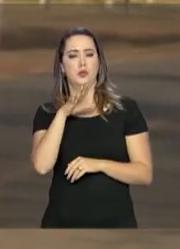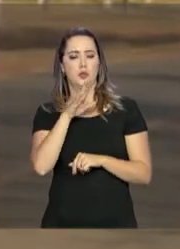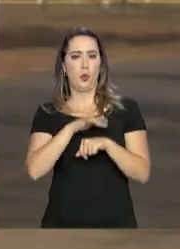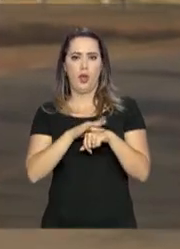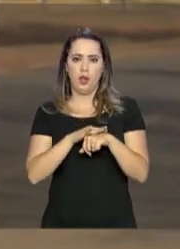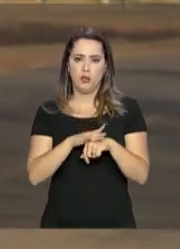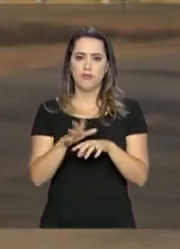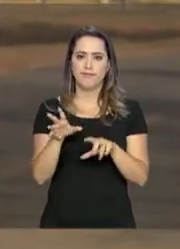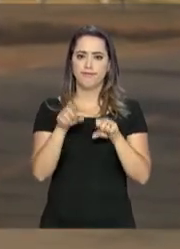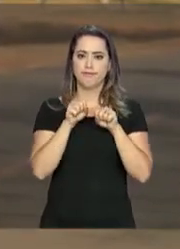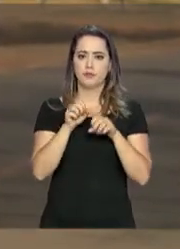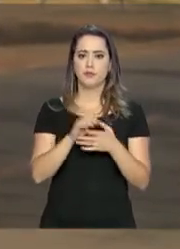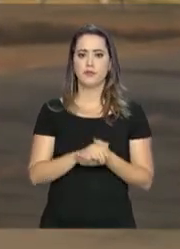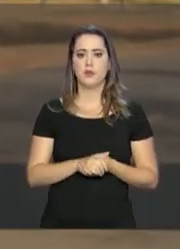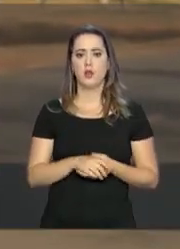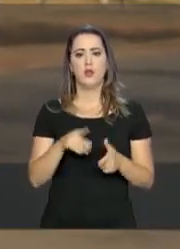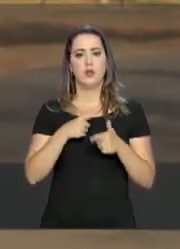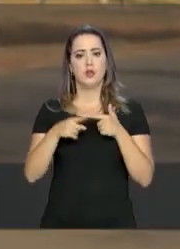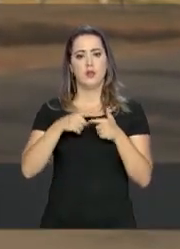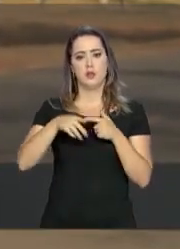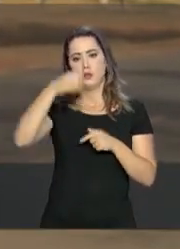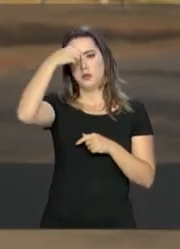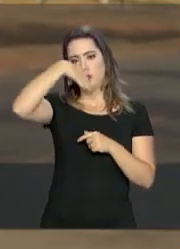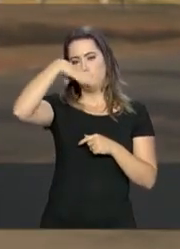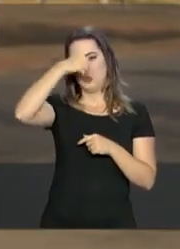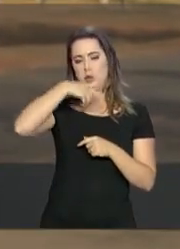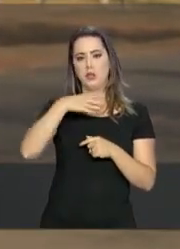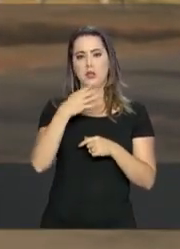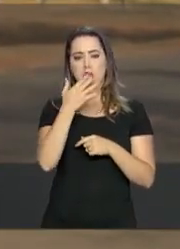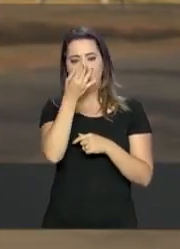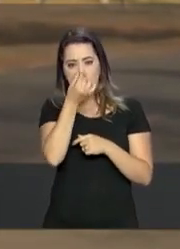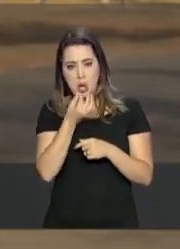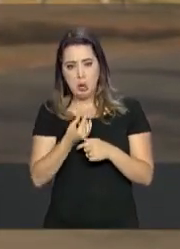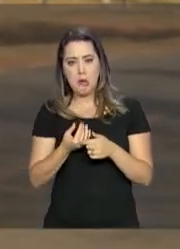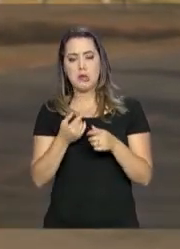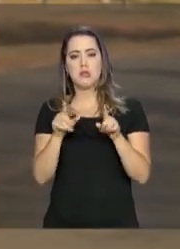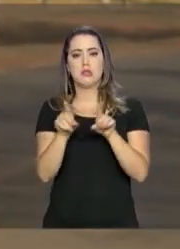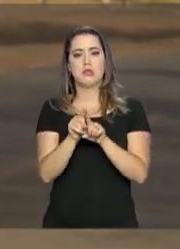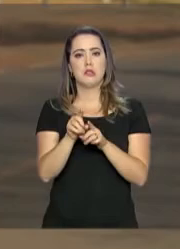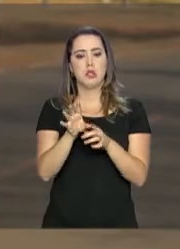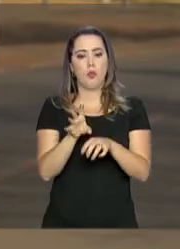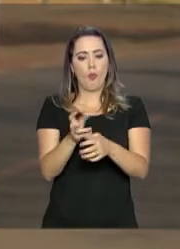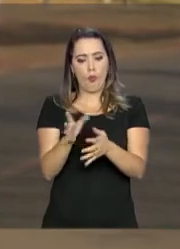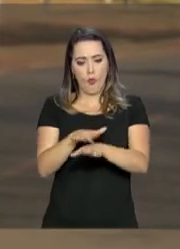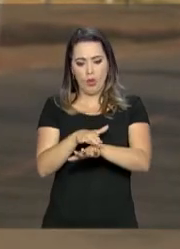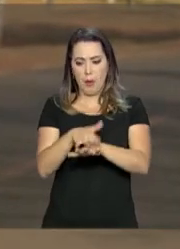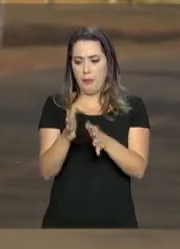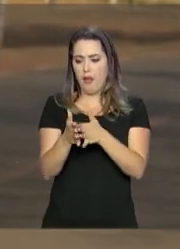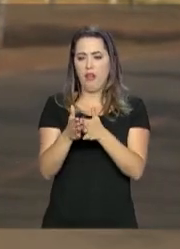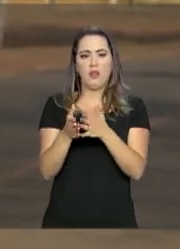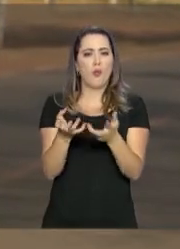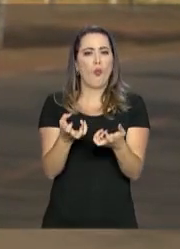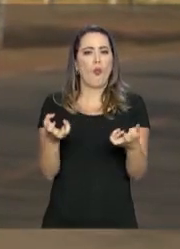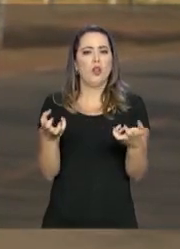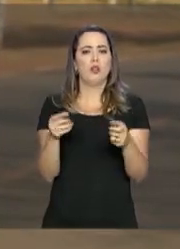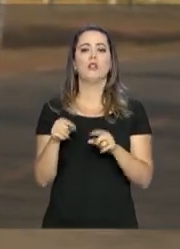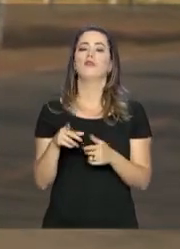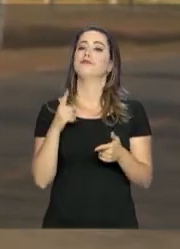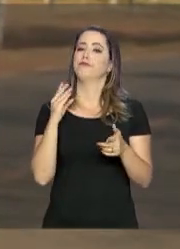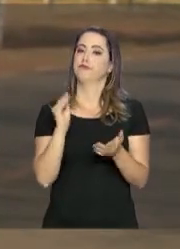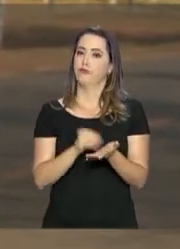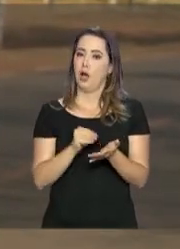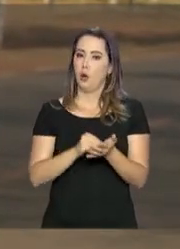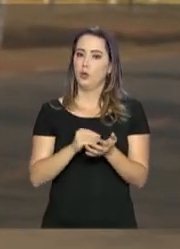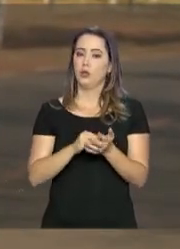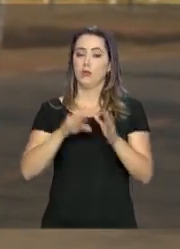respiratórios, nariz sangrando, pele seca. Esses são apenas alguns dos problemas causados pela falta de chuva. Segundo a